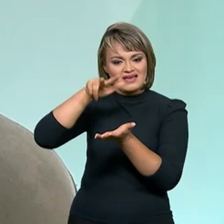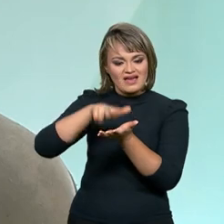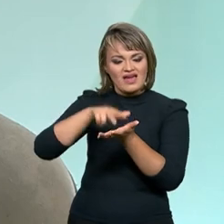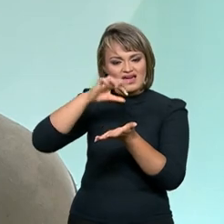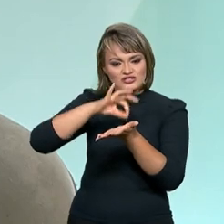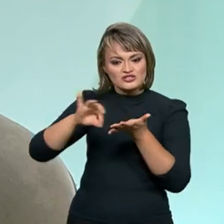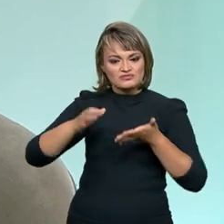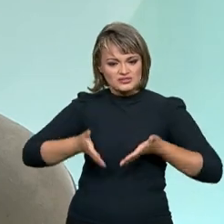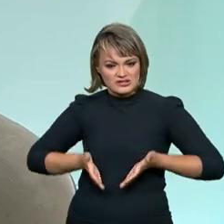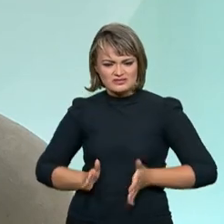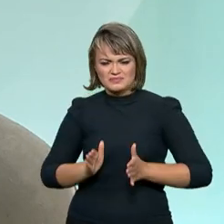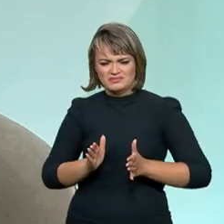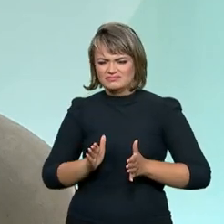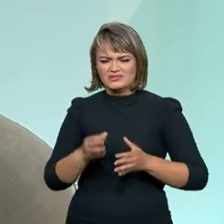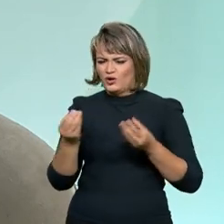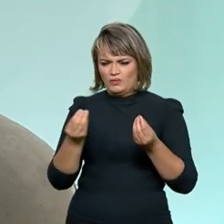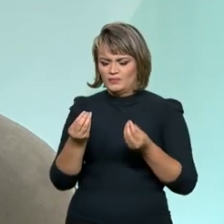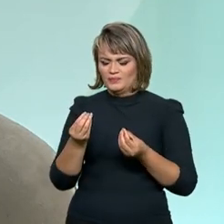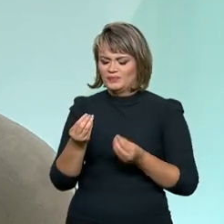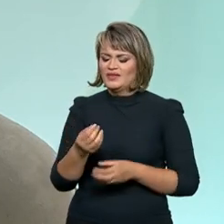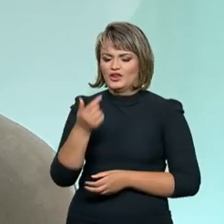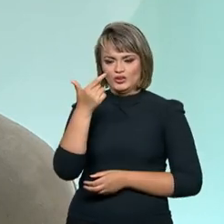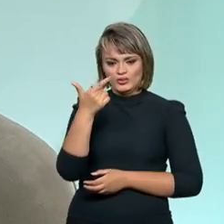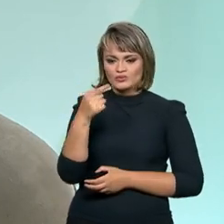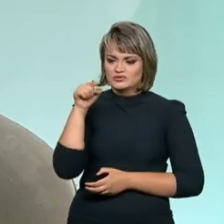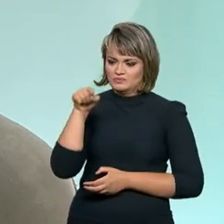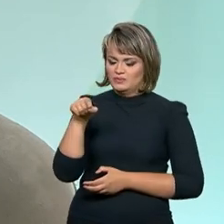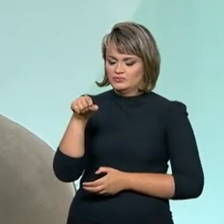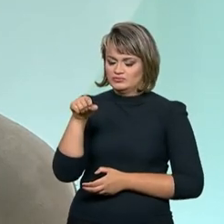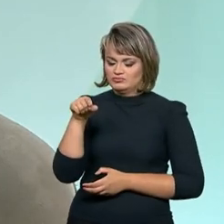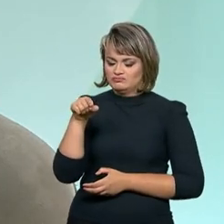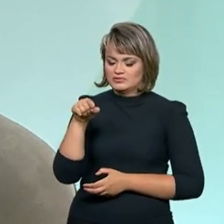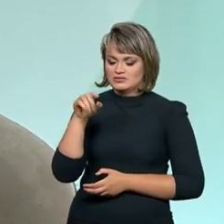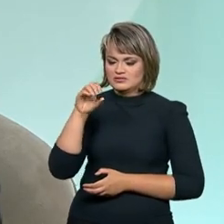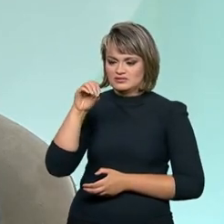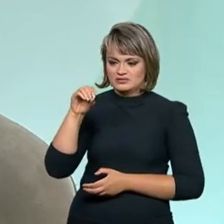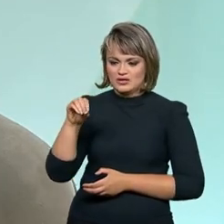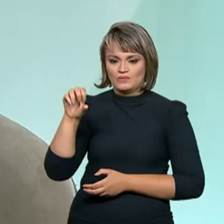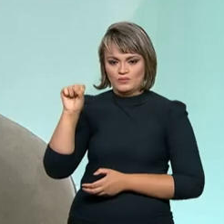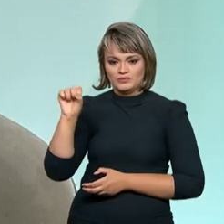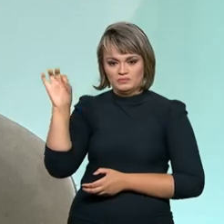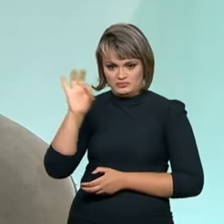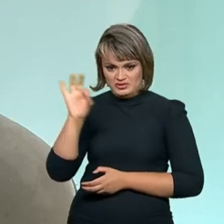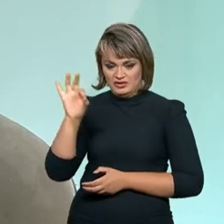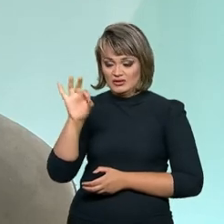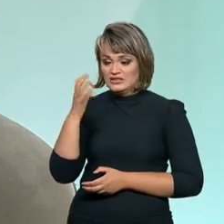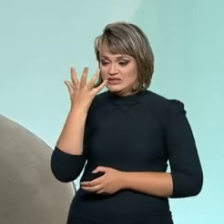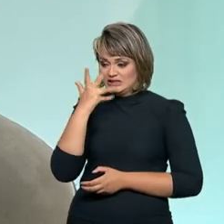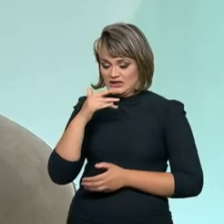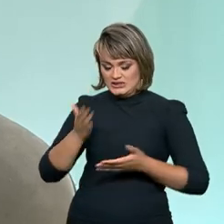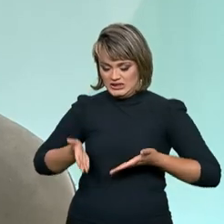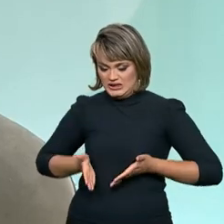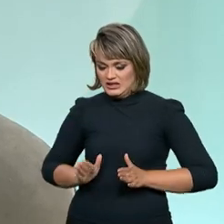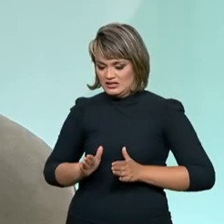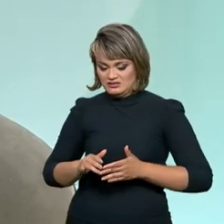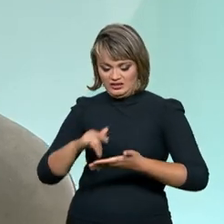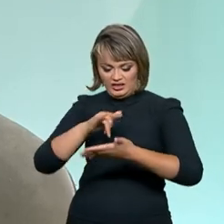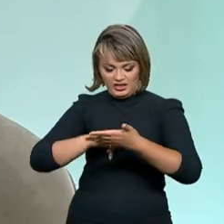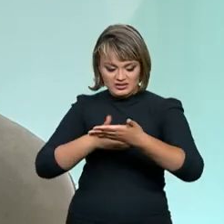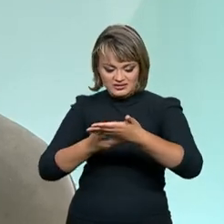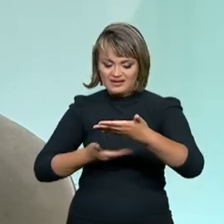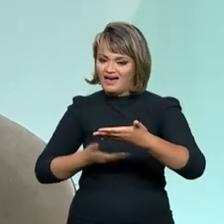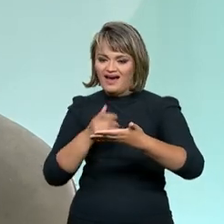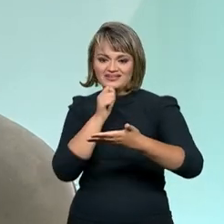Brasil em torno de 2,8% de crianças que completam até um ano de idade que não têm registro civil de